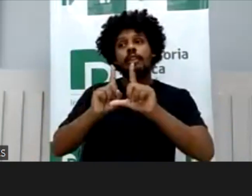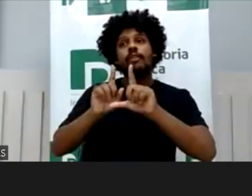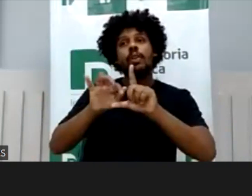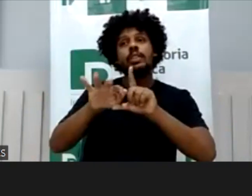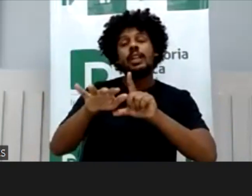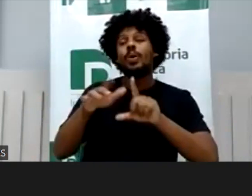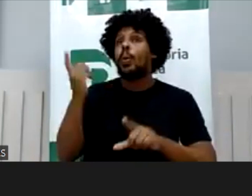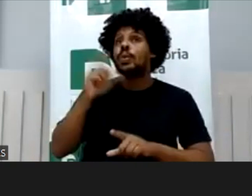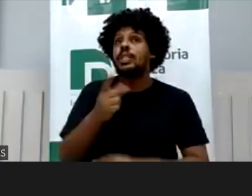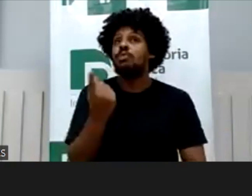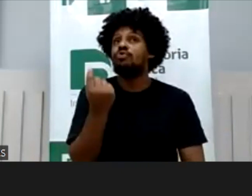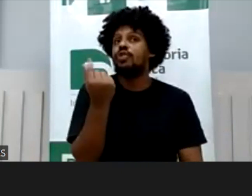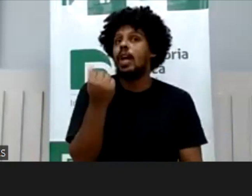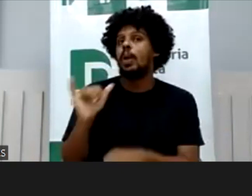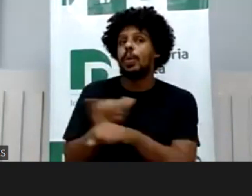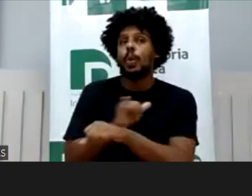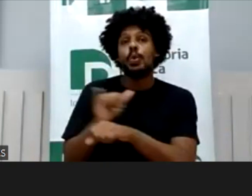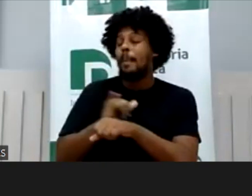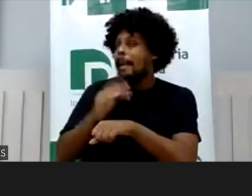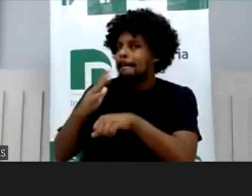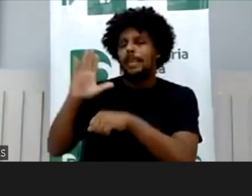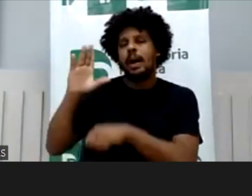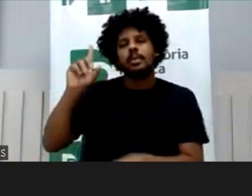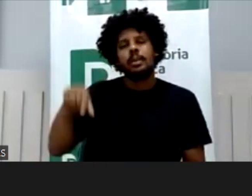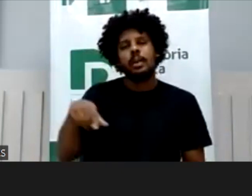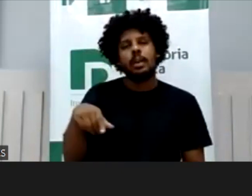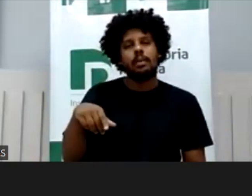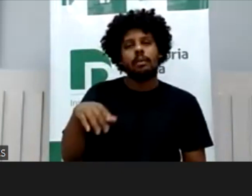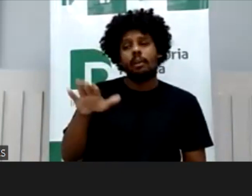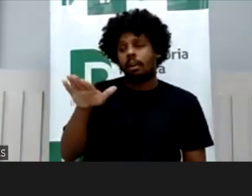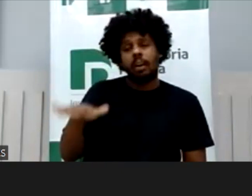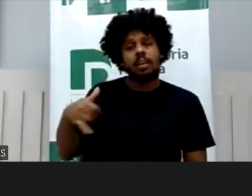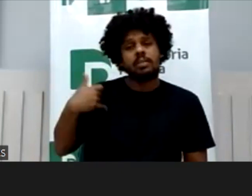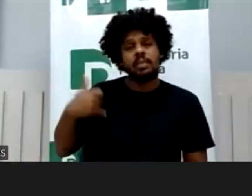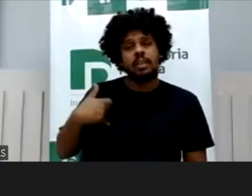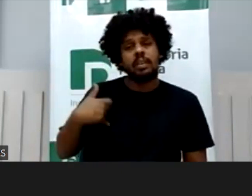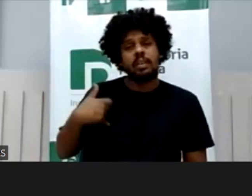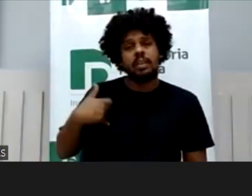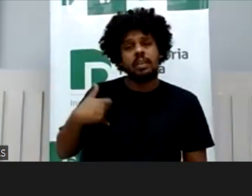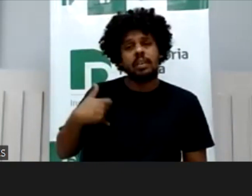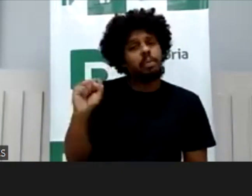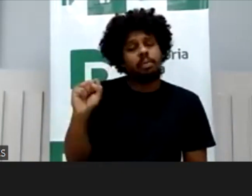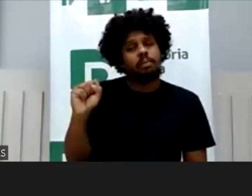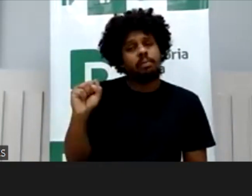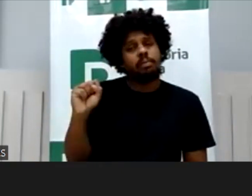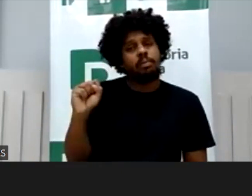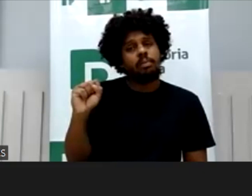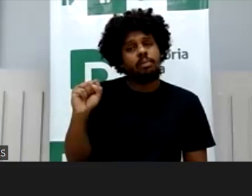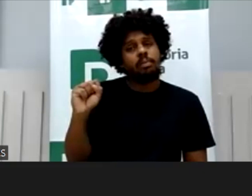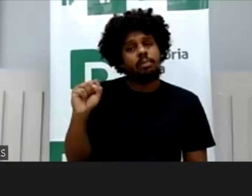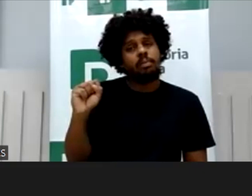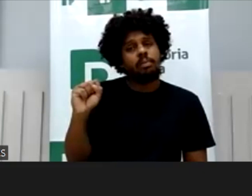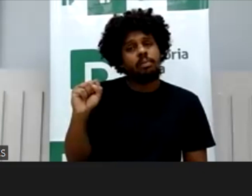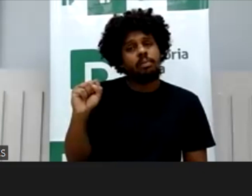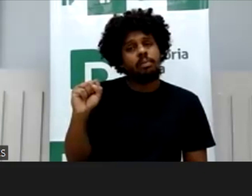de 12 anos. Mais de 100 milhões de dólares. Ele arrecadou com os vídeos de YouTube dele. Então, eles resolveram regular para